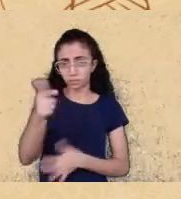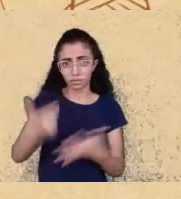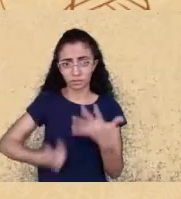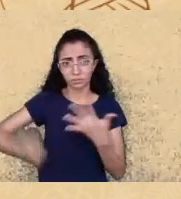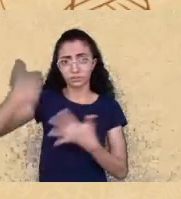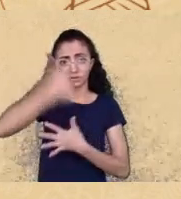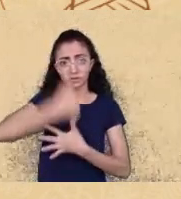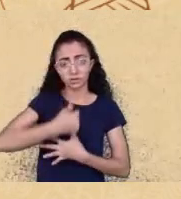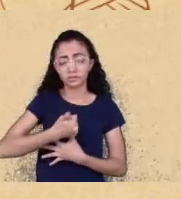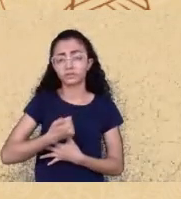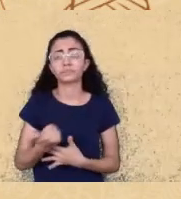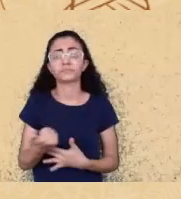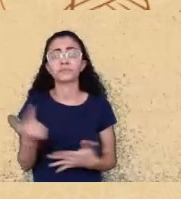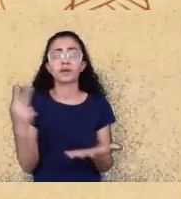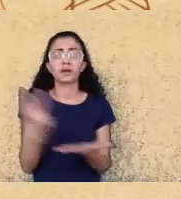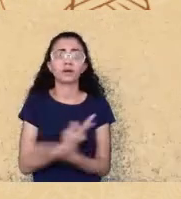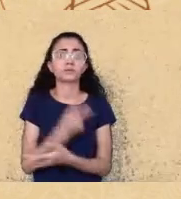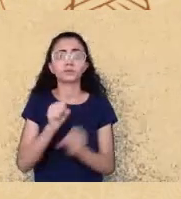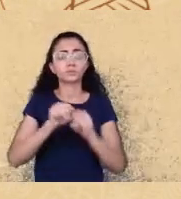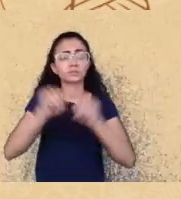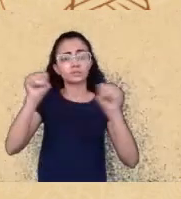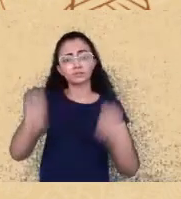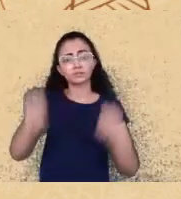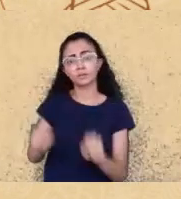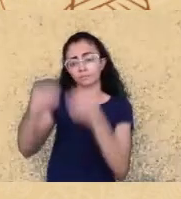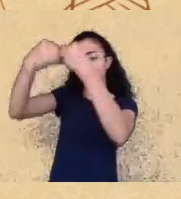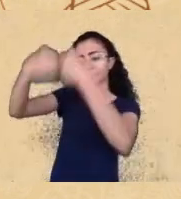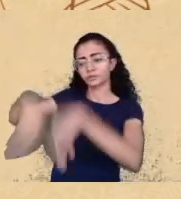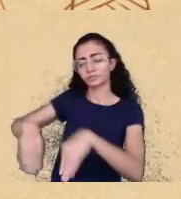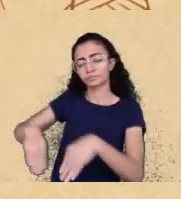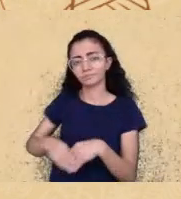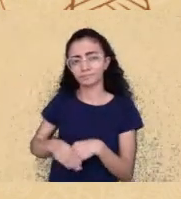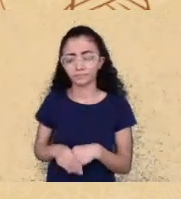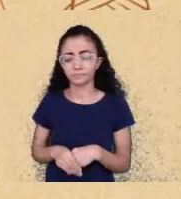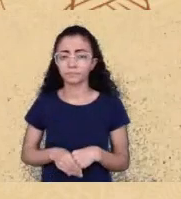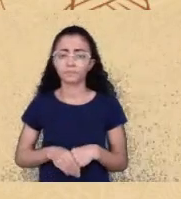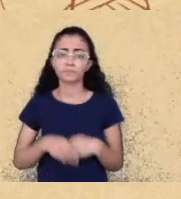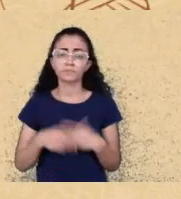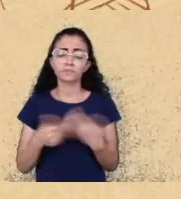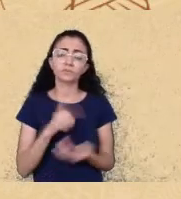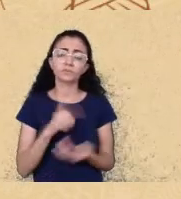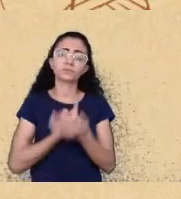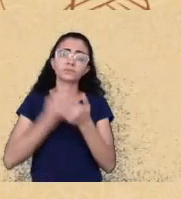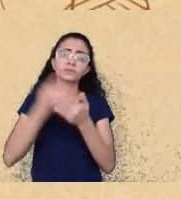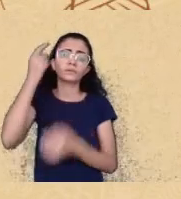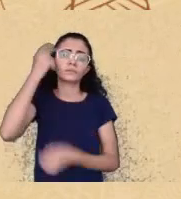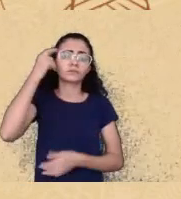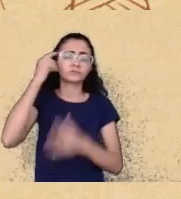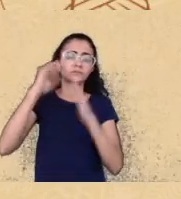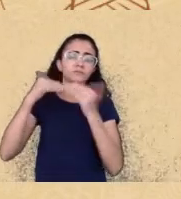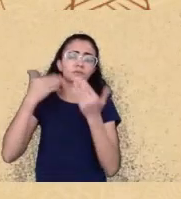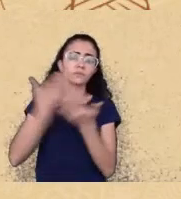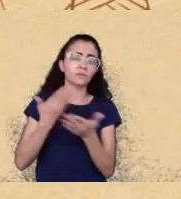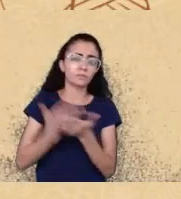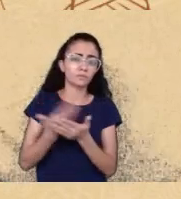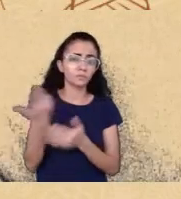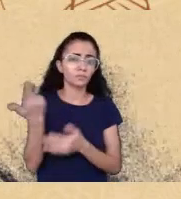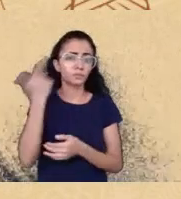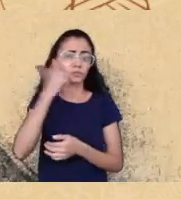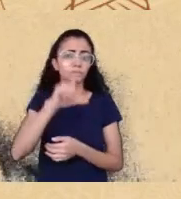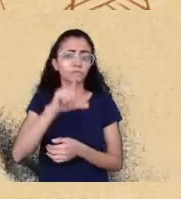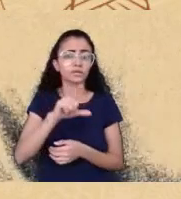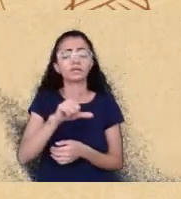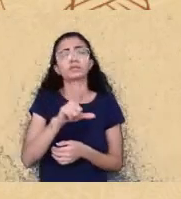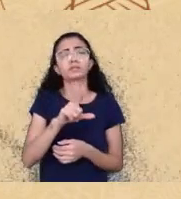engolido por esse sistema então nós precisamos pensar que essa escola pública ela ganha quando é instituído o